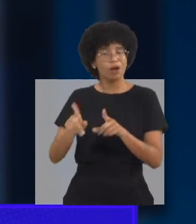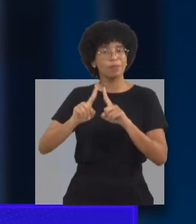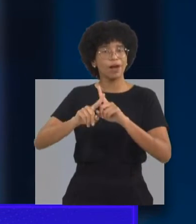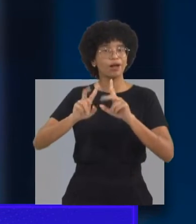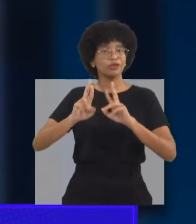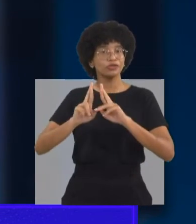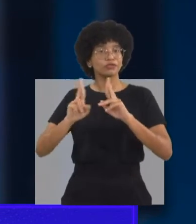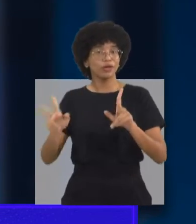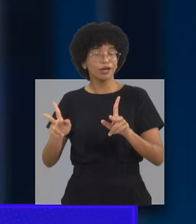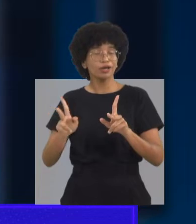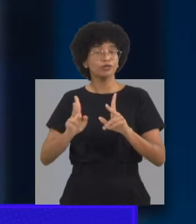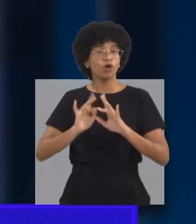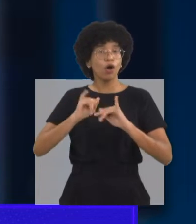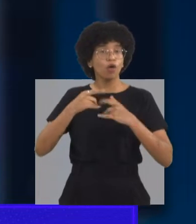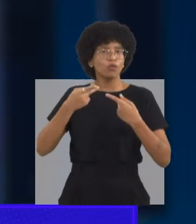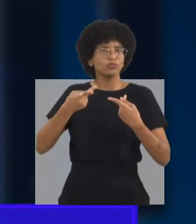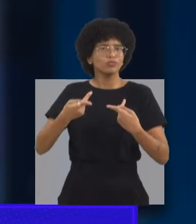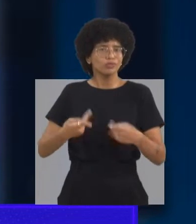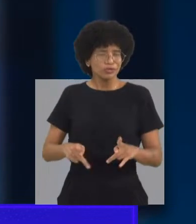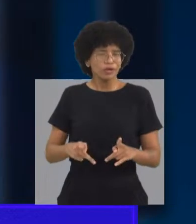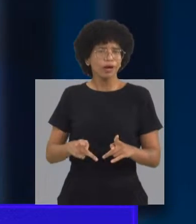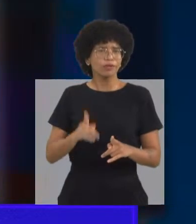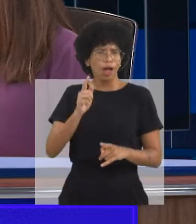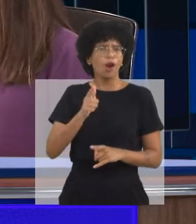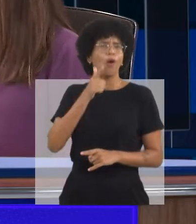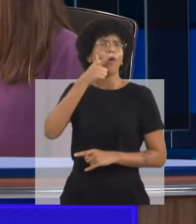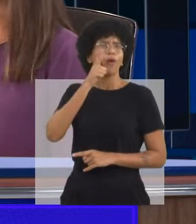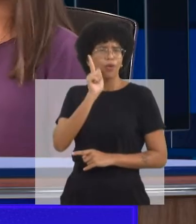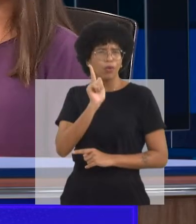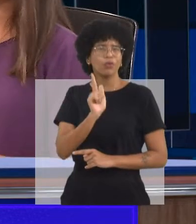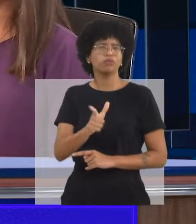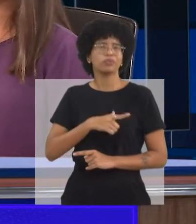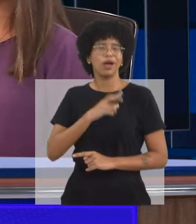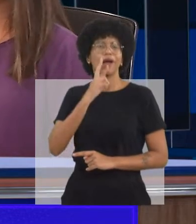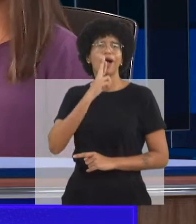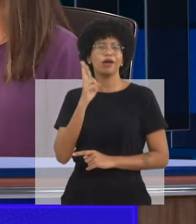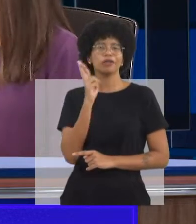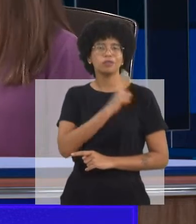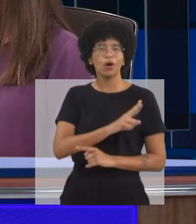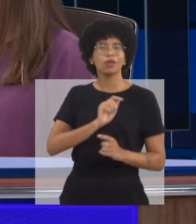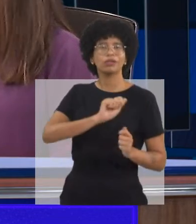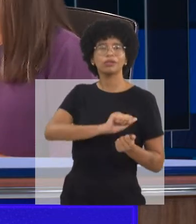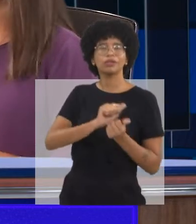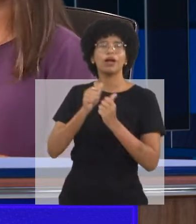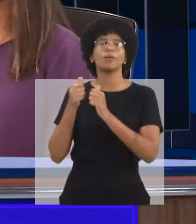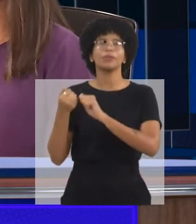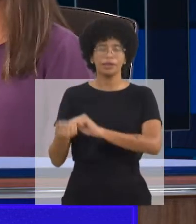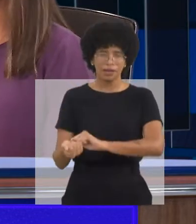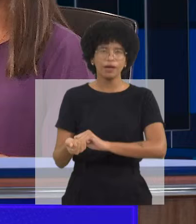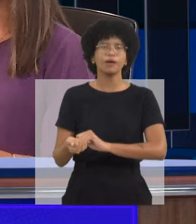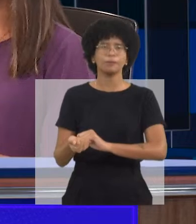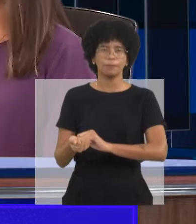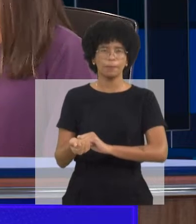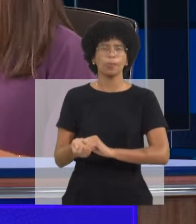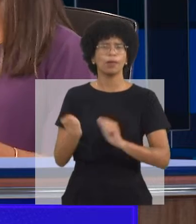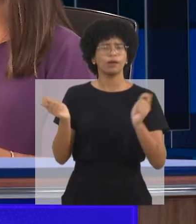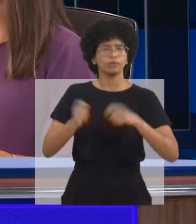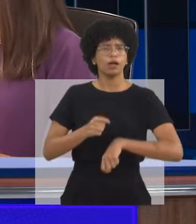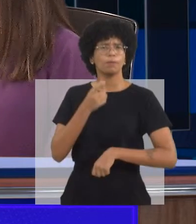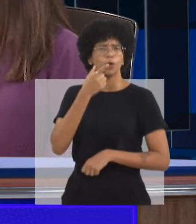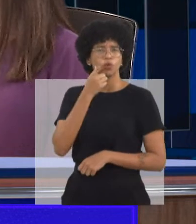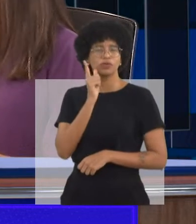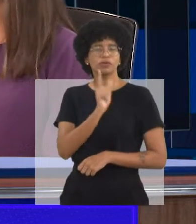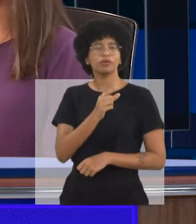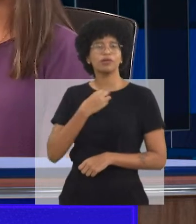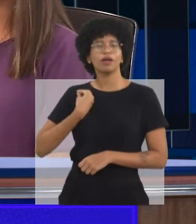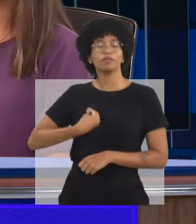neuropediatra ou o psiquiatra infantil também já indique, olha, ele está dentro dos traços e você, pai ou